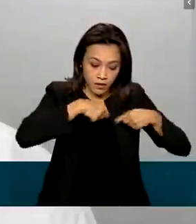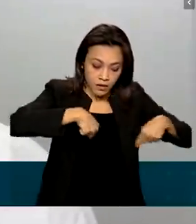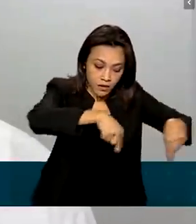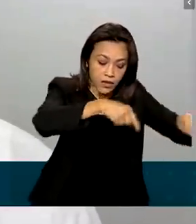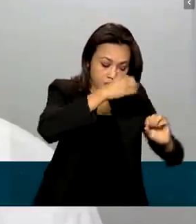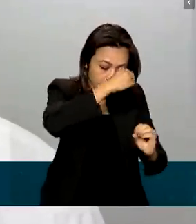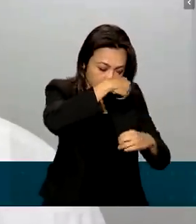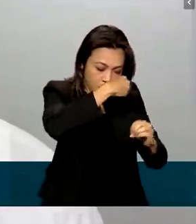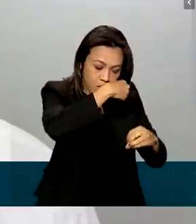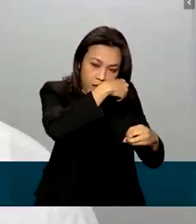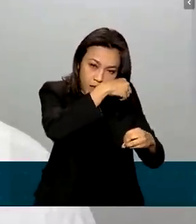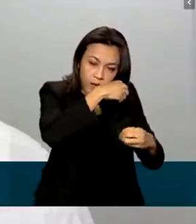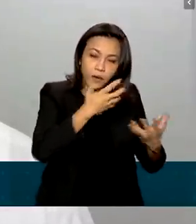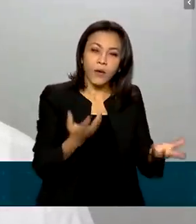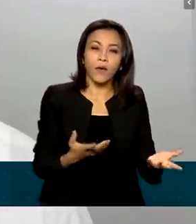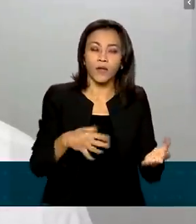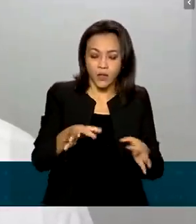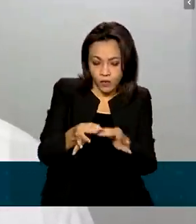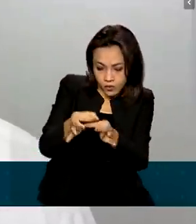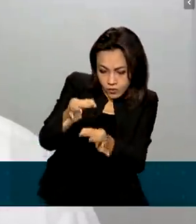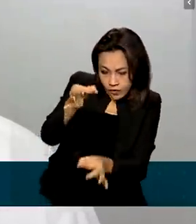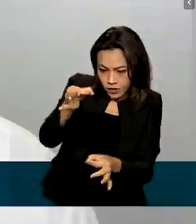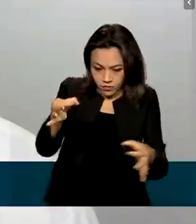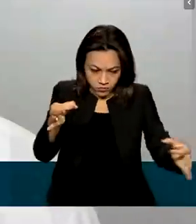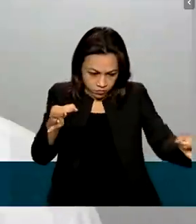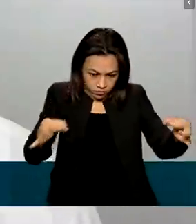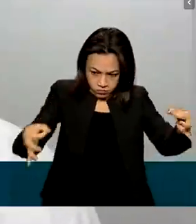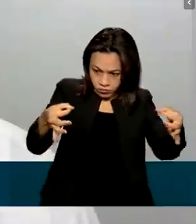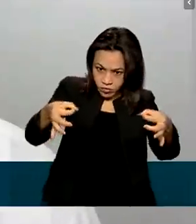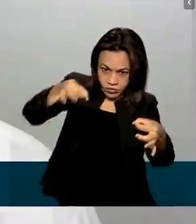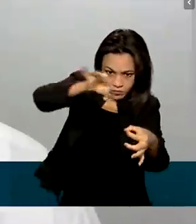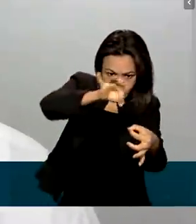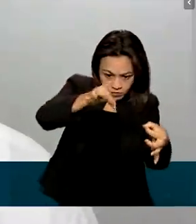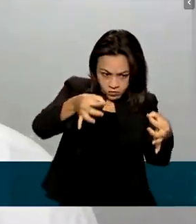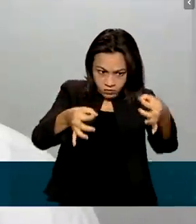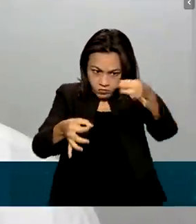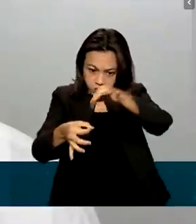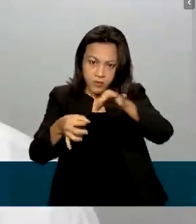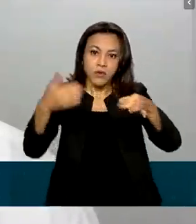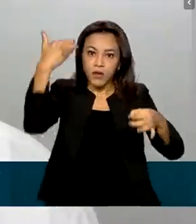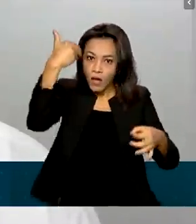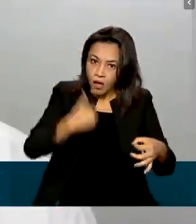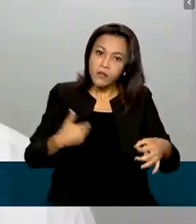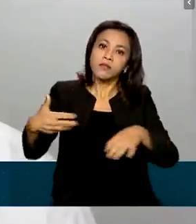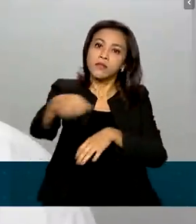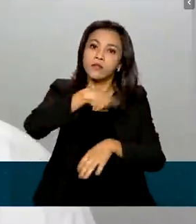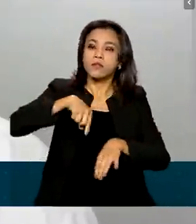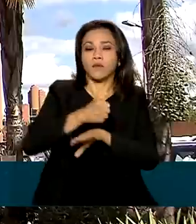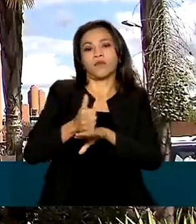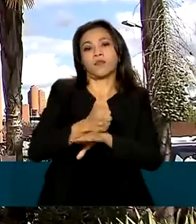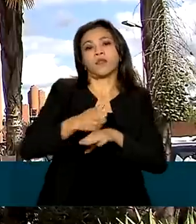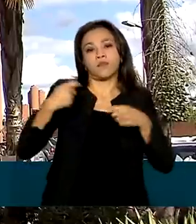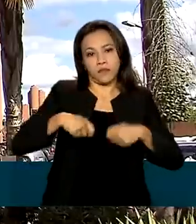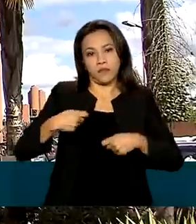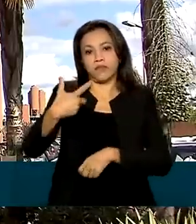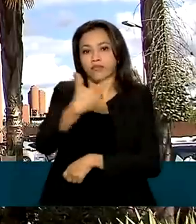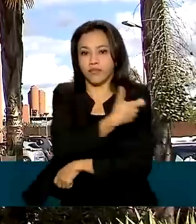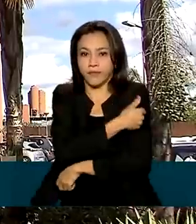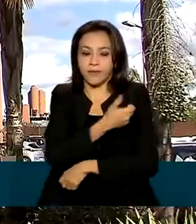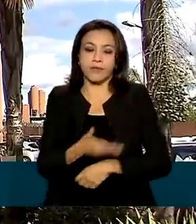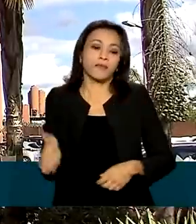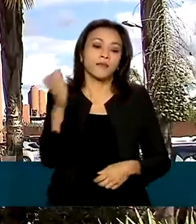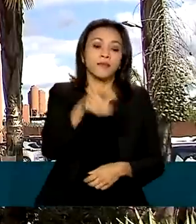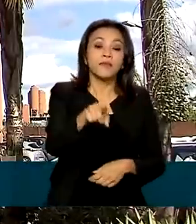né, que faz manipulação de material biológico, e pra aquelas comunidades de altíssimo risco, tal, que são vulneráveis. A Anvisa